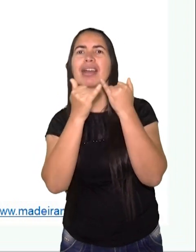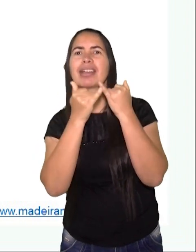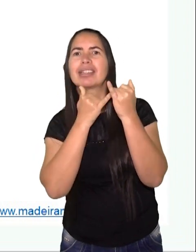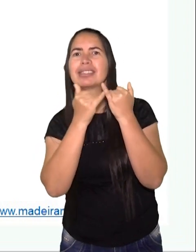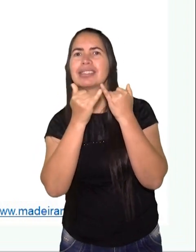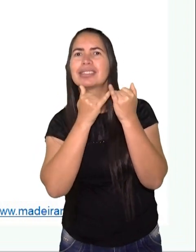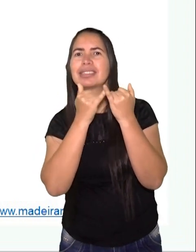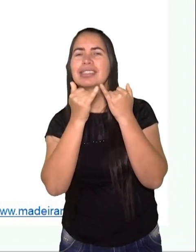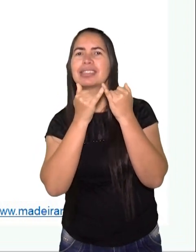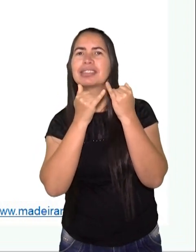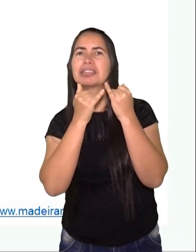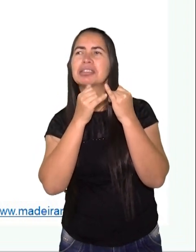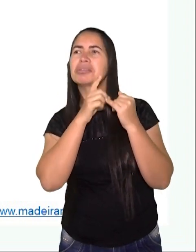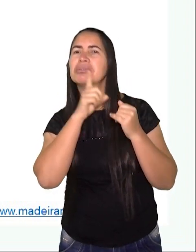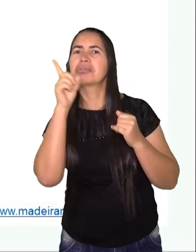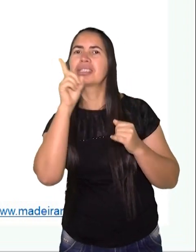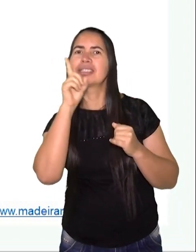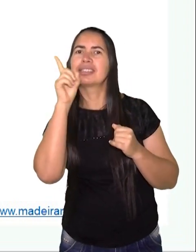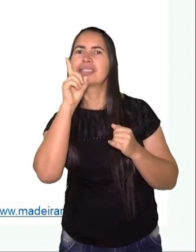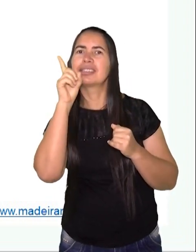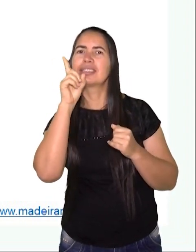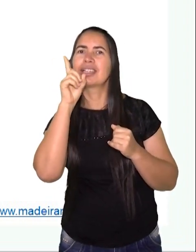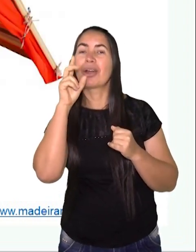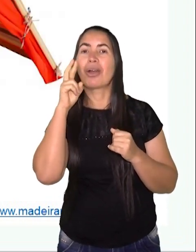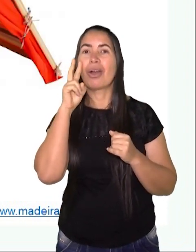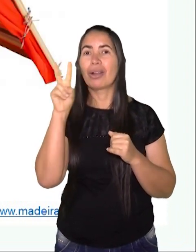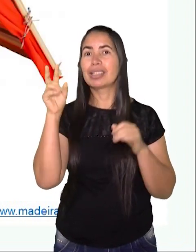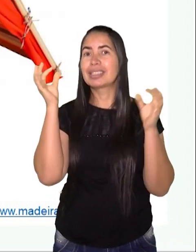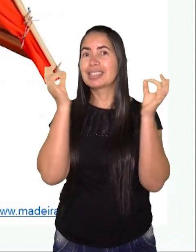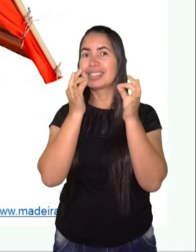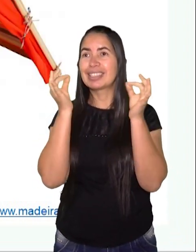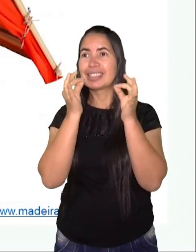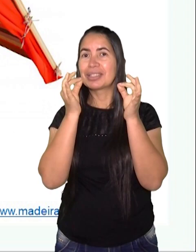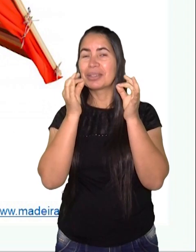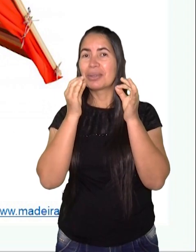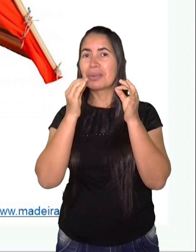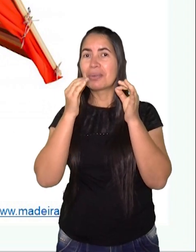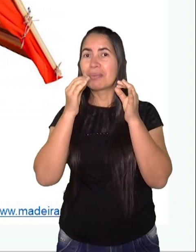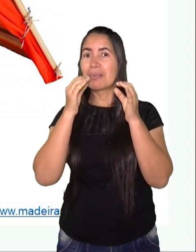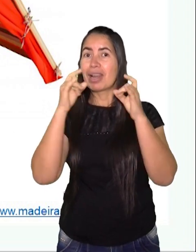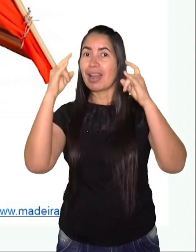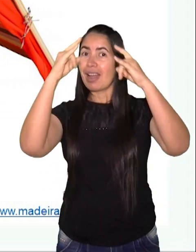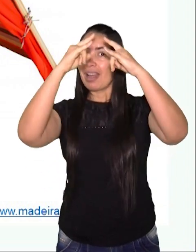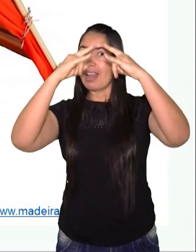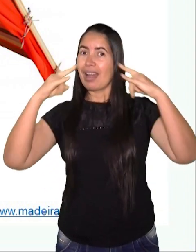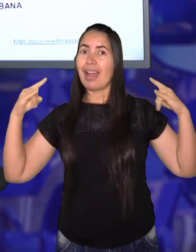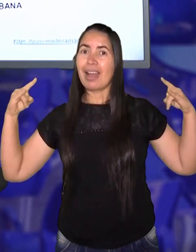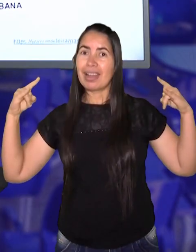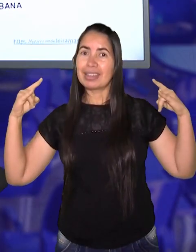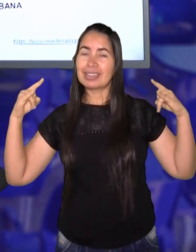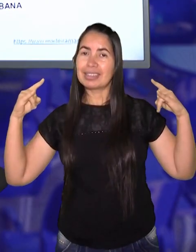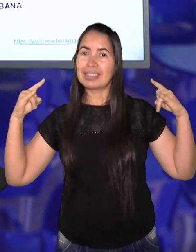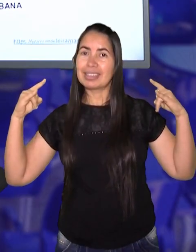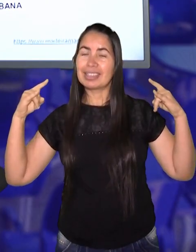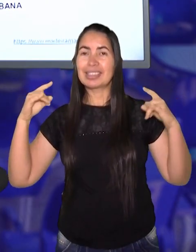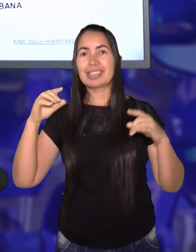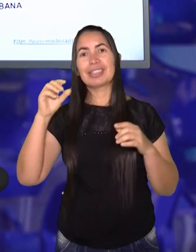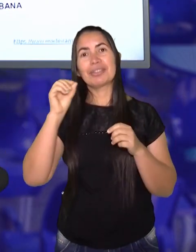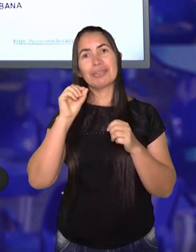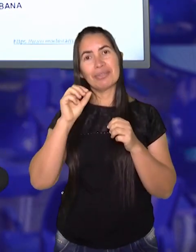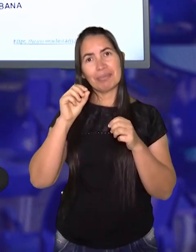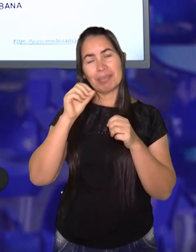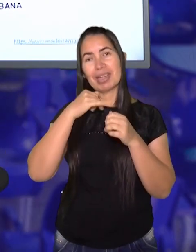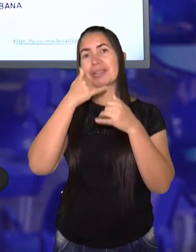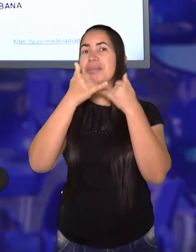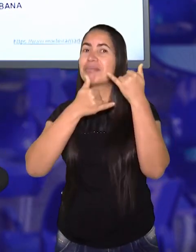com esse prisma aqui de base triangular? Olha que lindo. Uma cabana. Aquela cabaninha que a